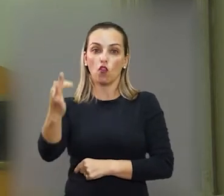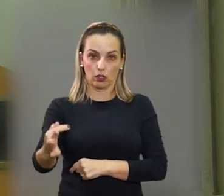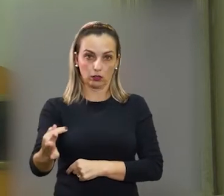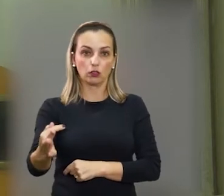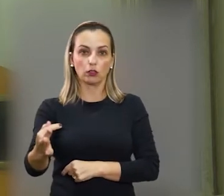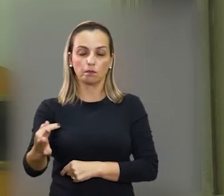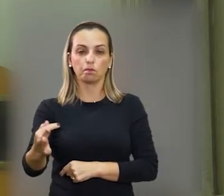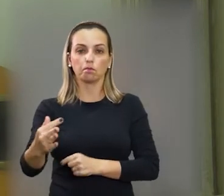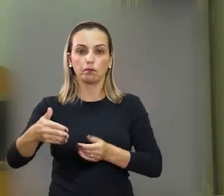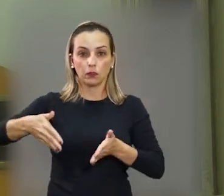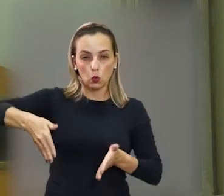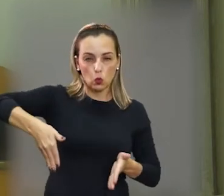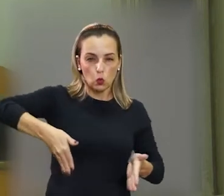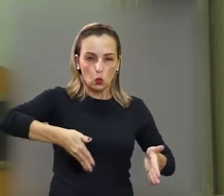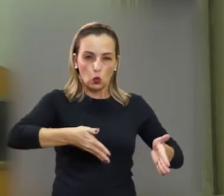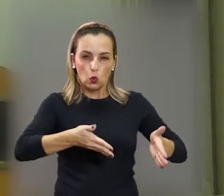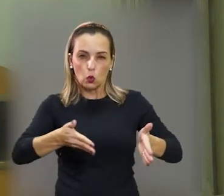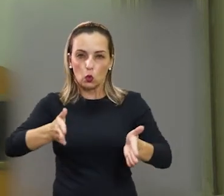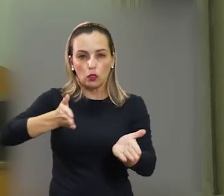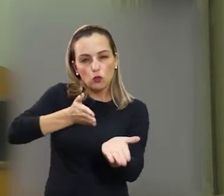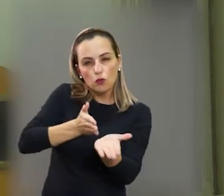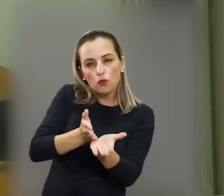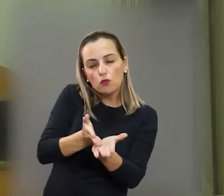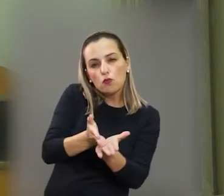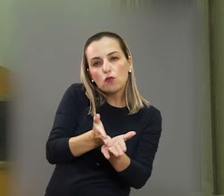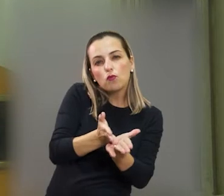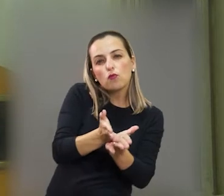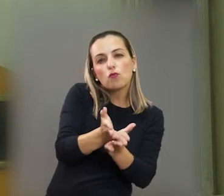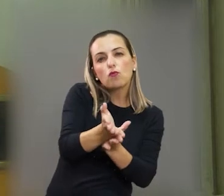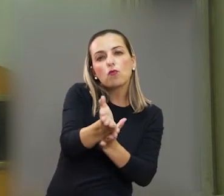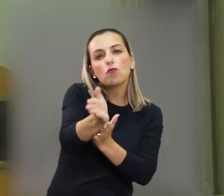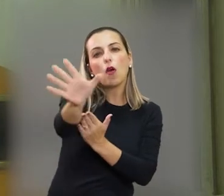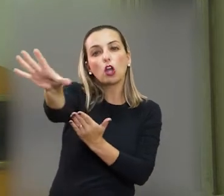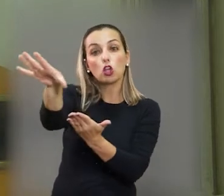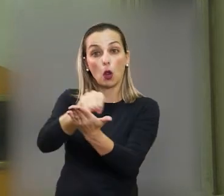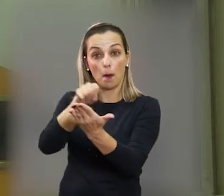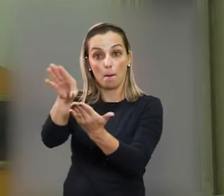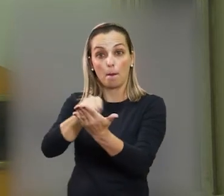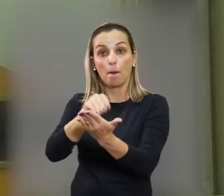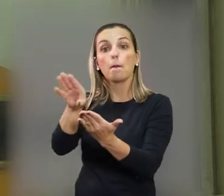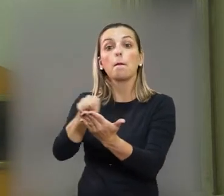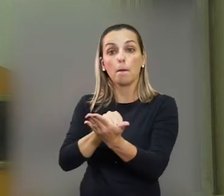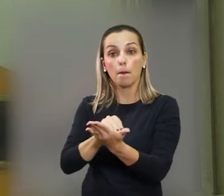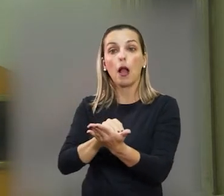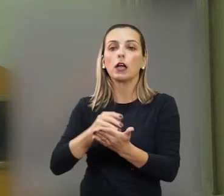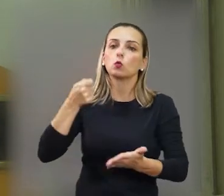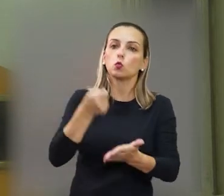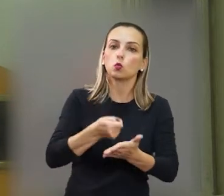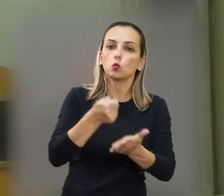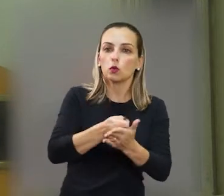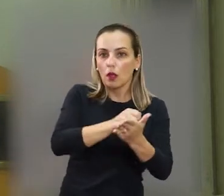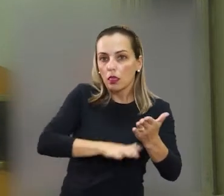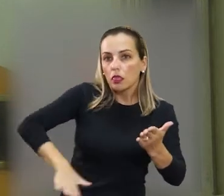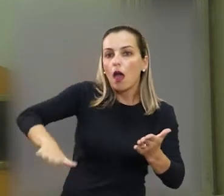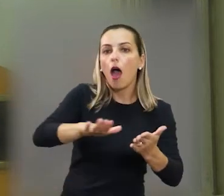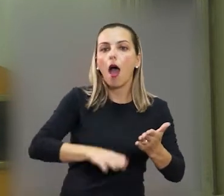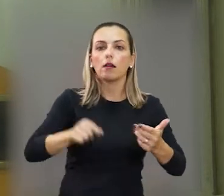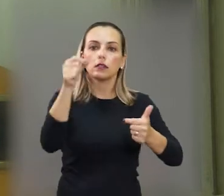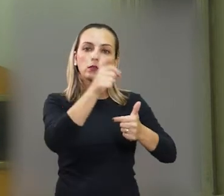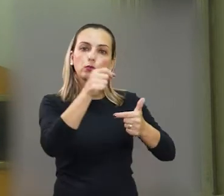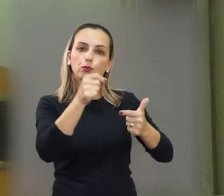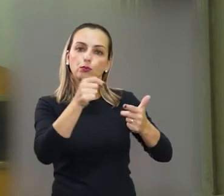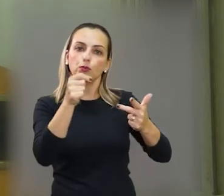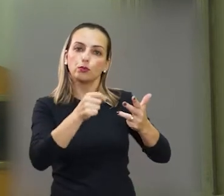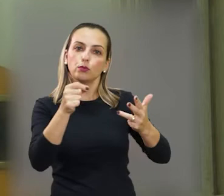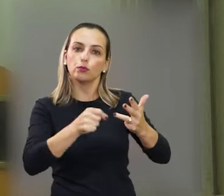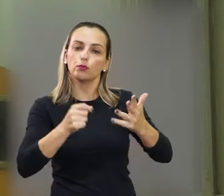dificuldades e, ao mesmo tempo, um farol, um horizonte, um caminho, um percurso que a gente tem